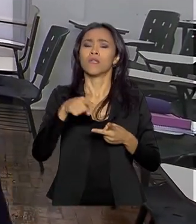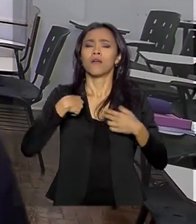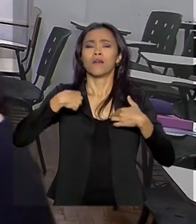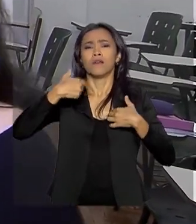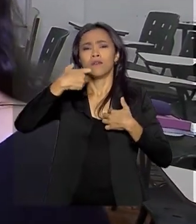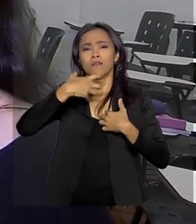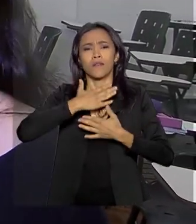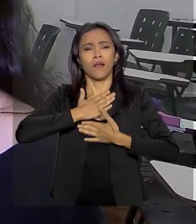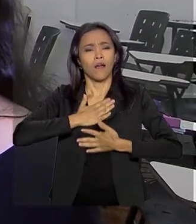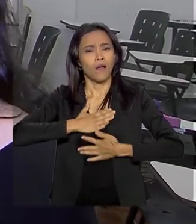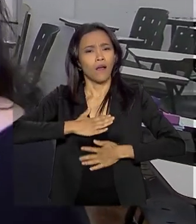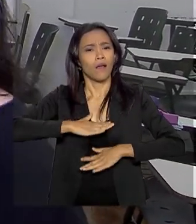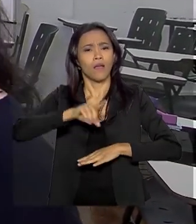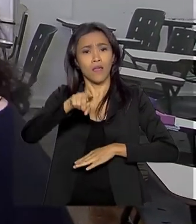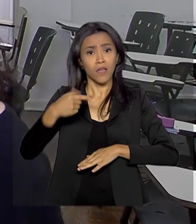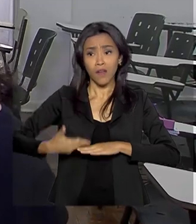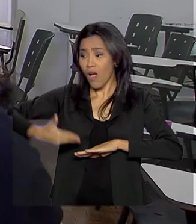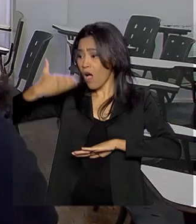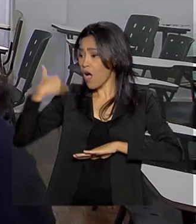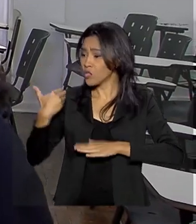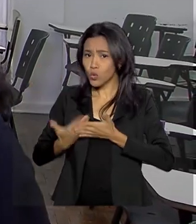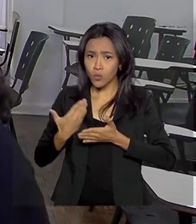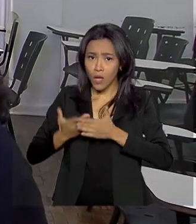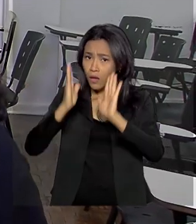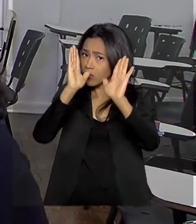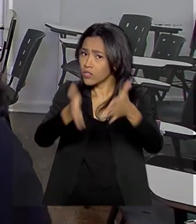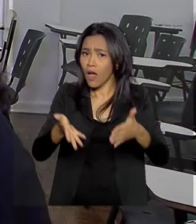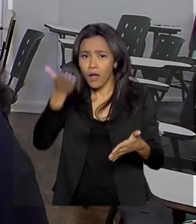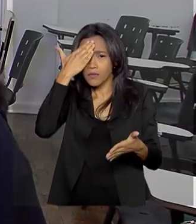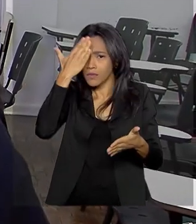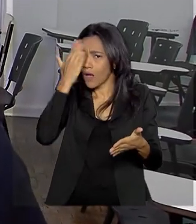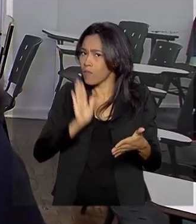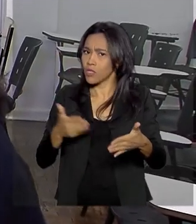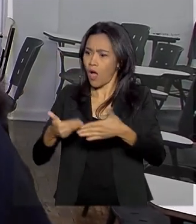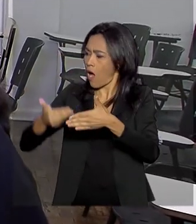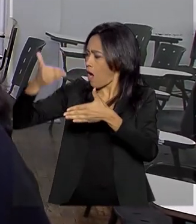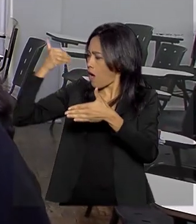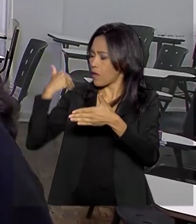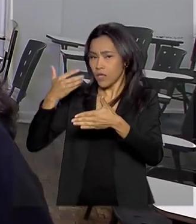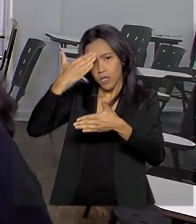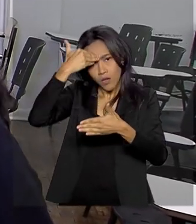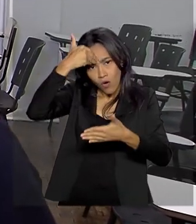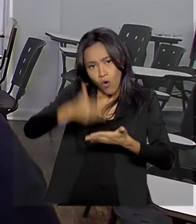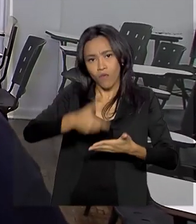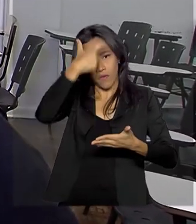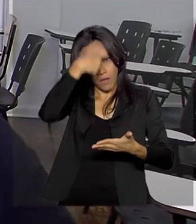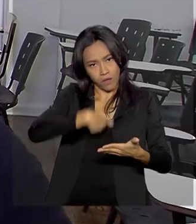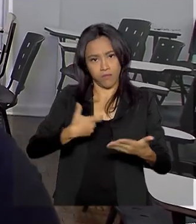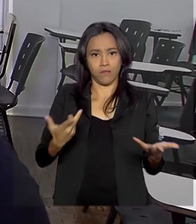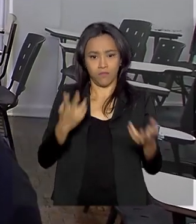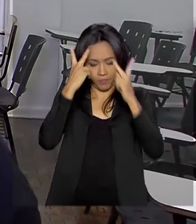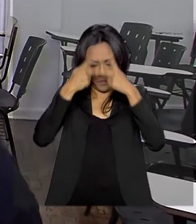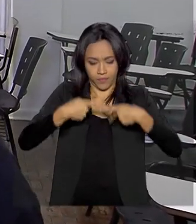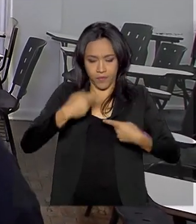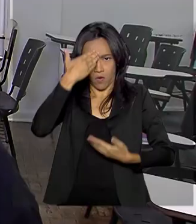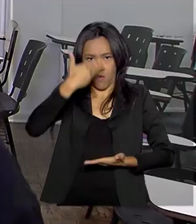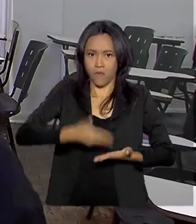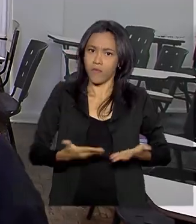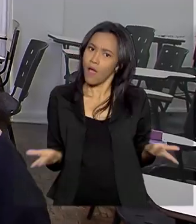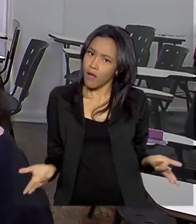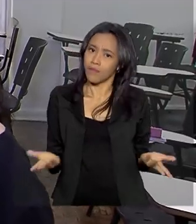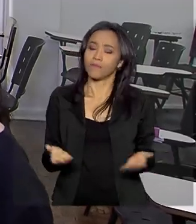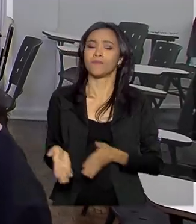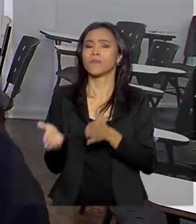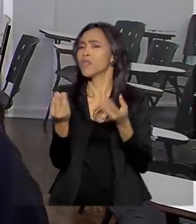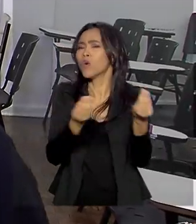tranquilidade. O que eles tinham que estudar, eles já estudaram, eles já sabem, eles têm que confiar neles. Se a gente não confia na gente, ninguém confia na gente.